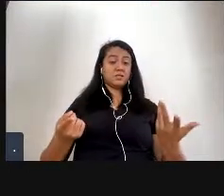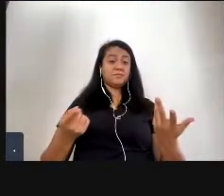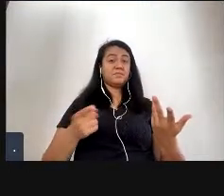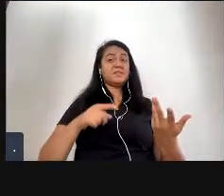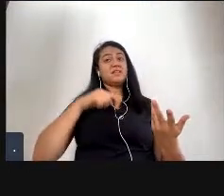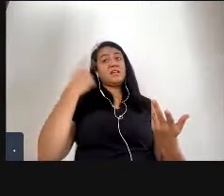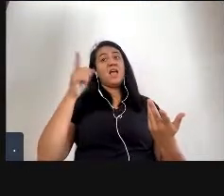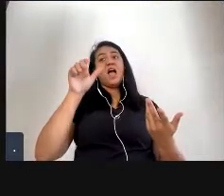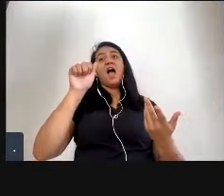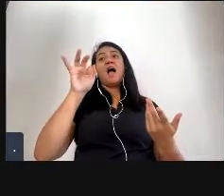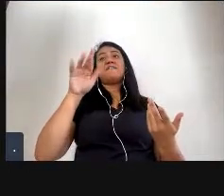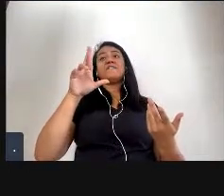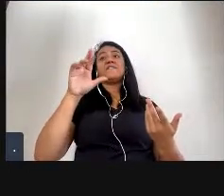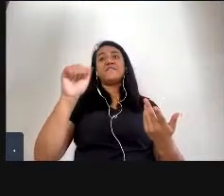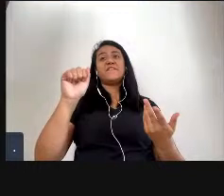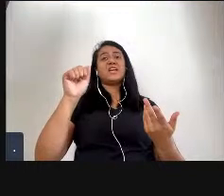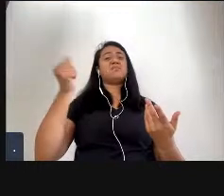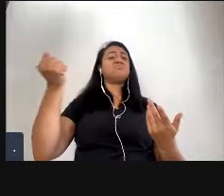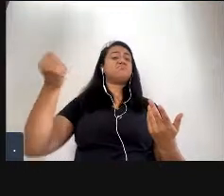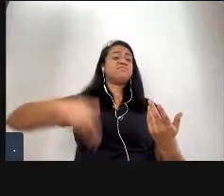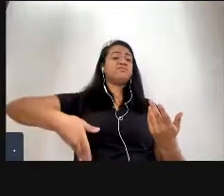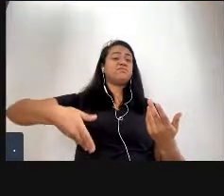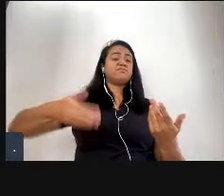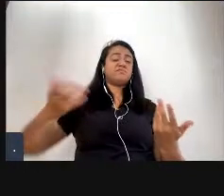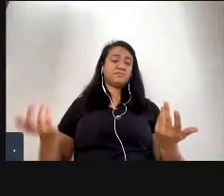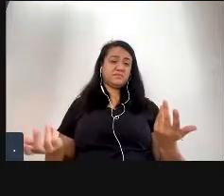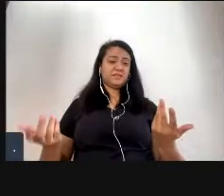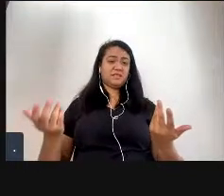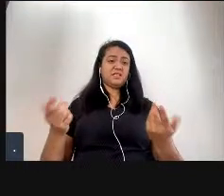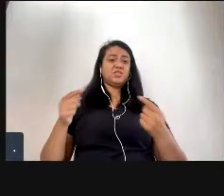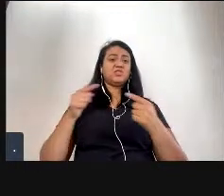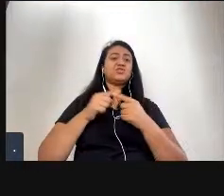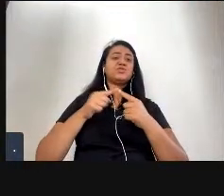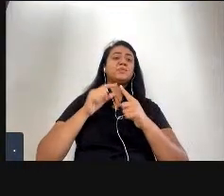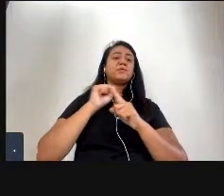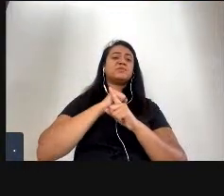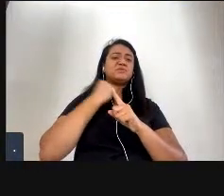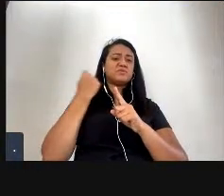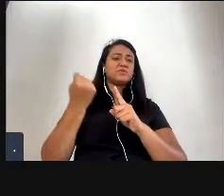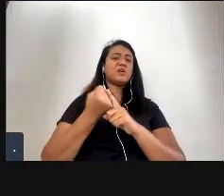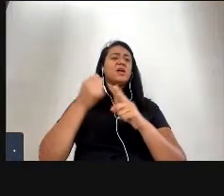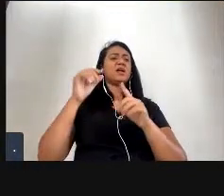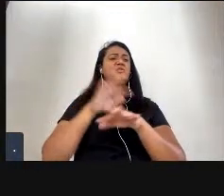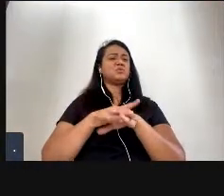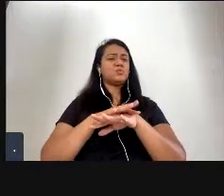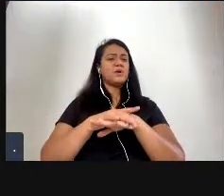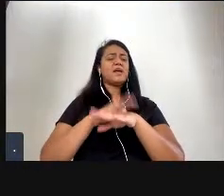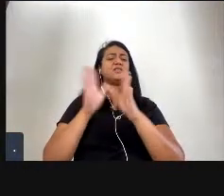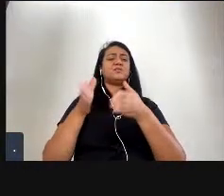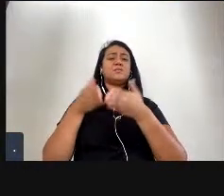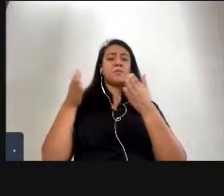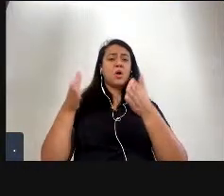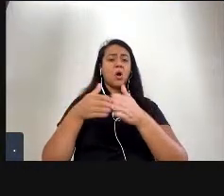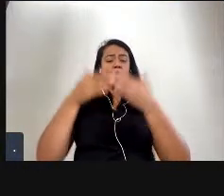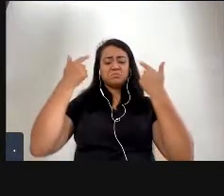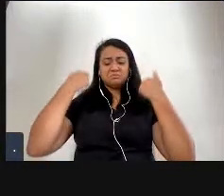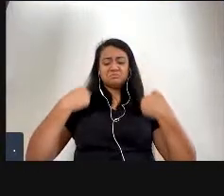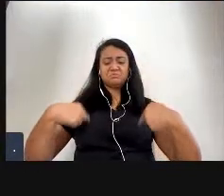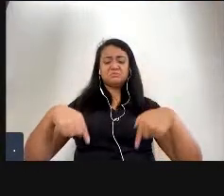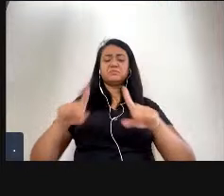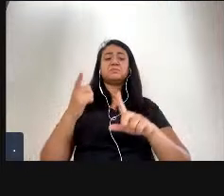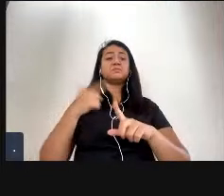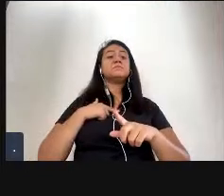como comparativamente inferiores em termos sociais doentes desordeiros destituídos e fisicamente desajustados